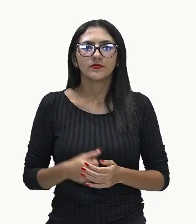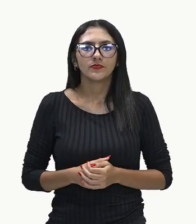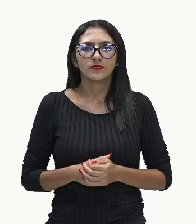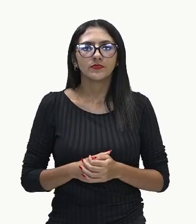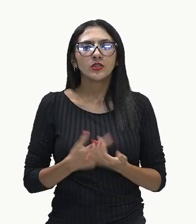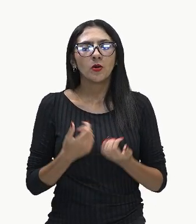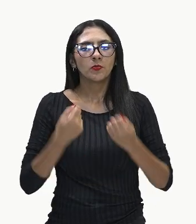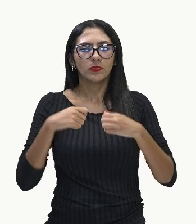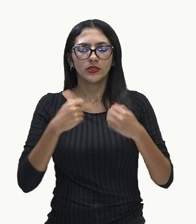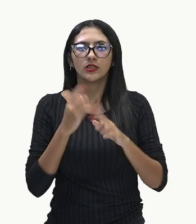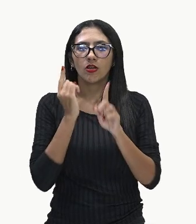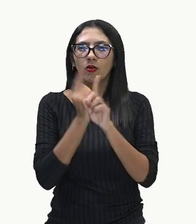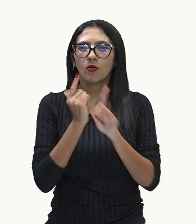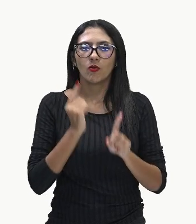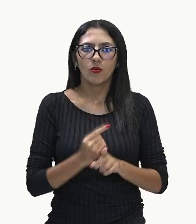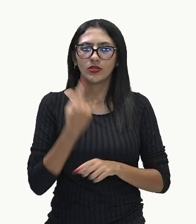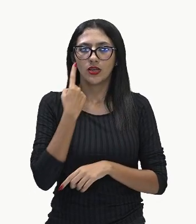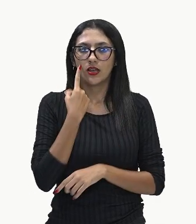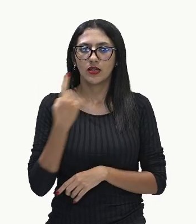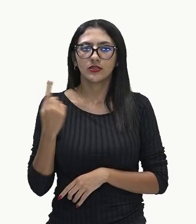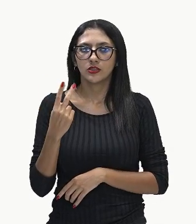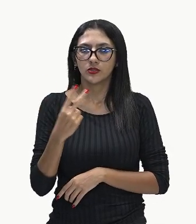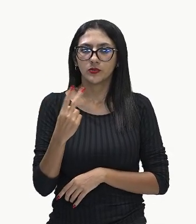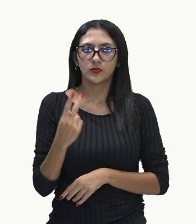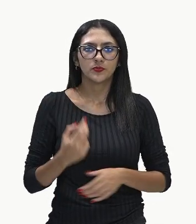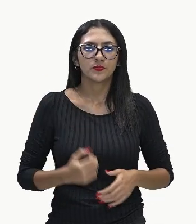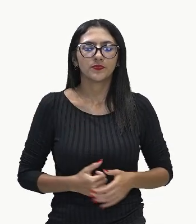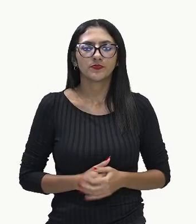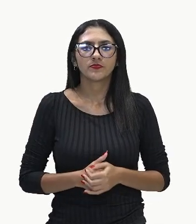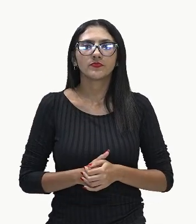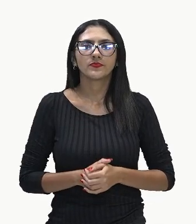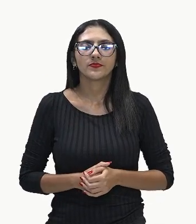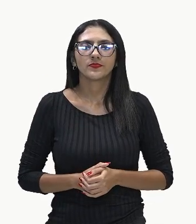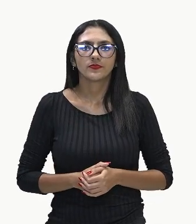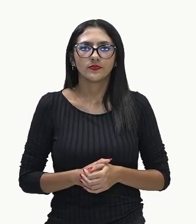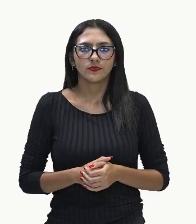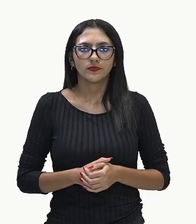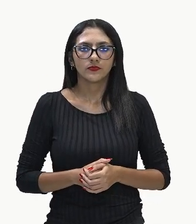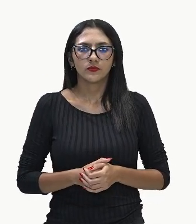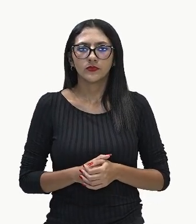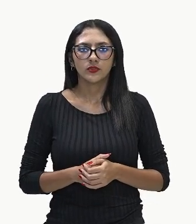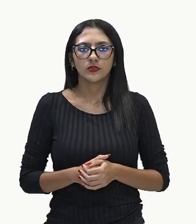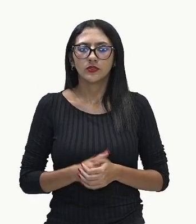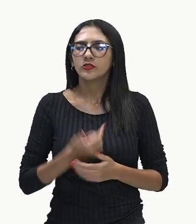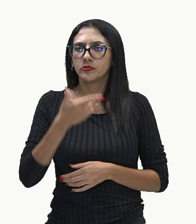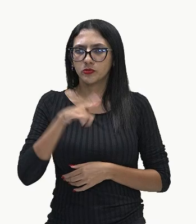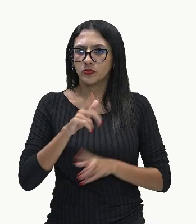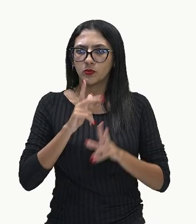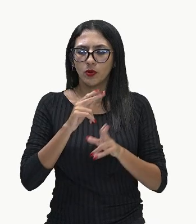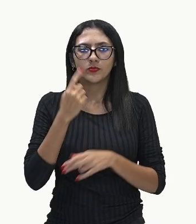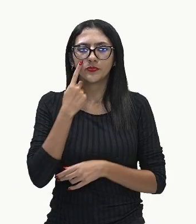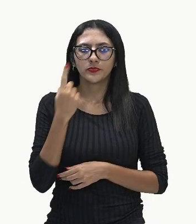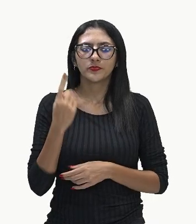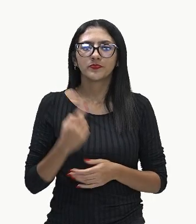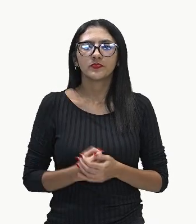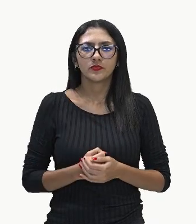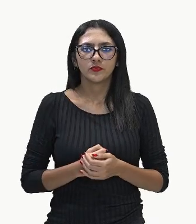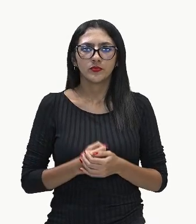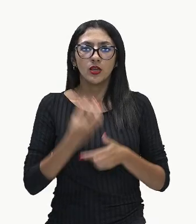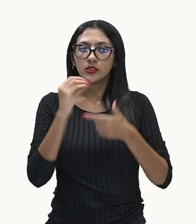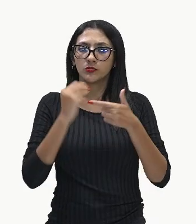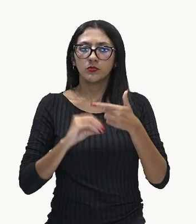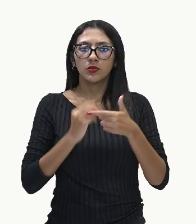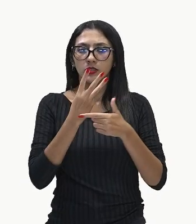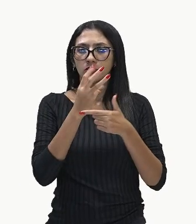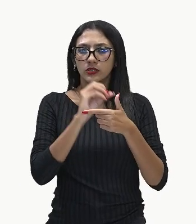dar meus 30% de 90 milhões. Vai fazer o cálculo do mesmo jeito, 30 por 100,